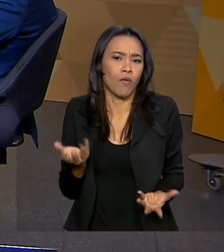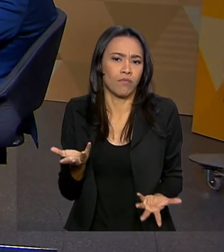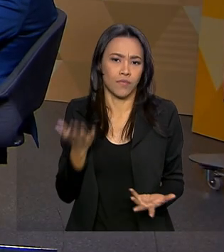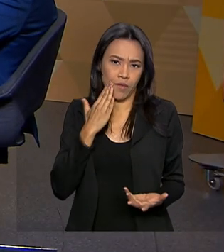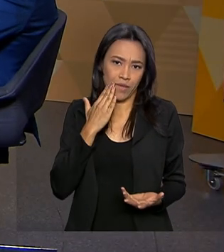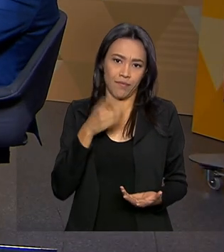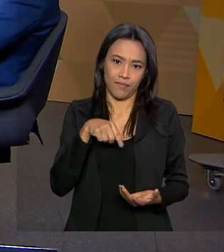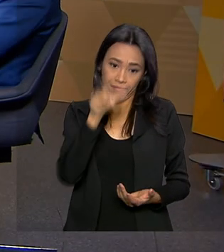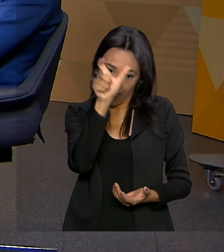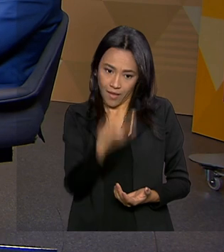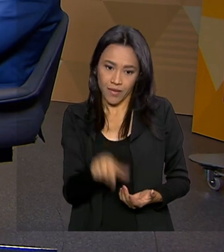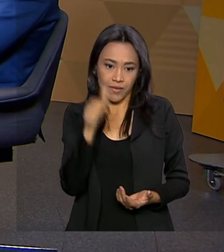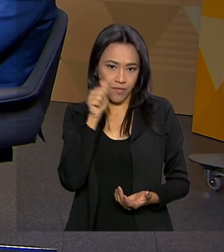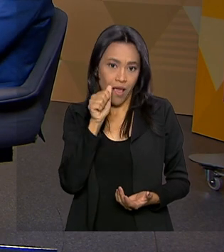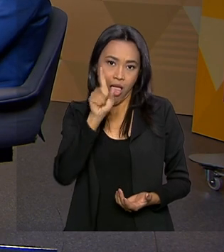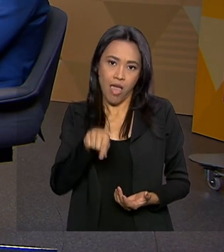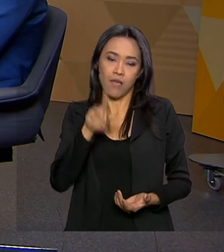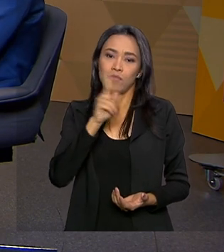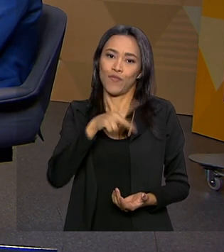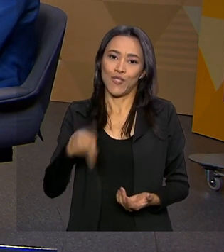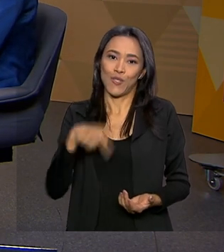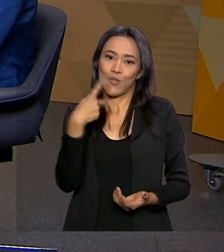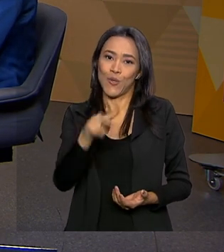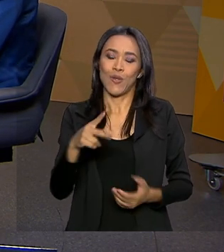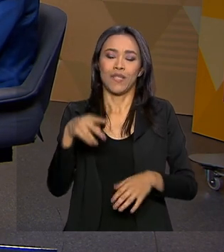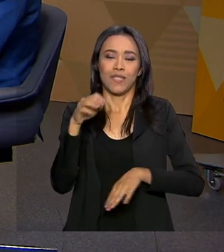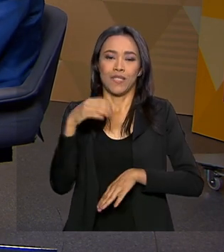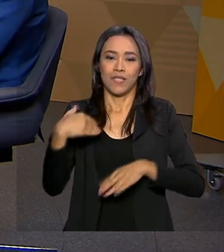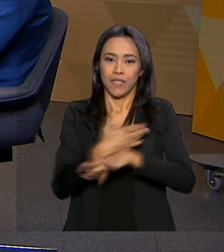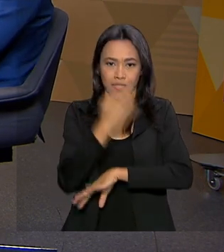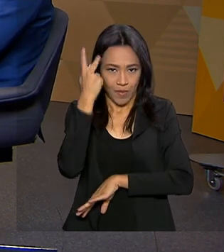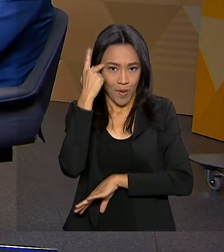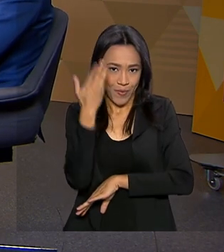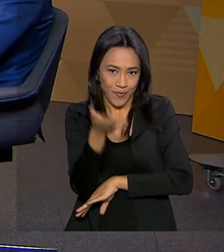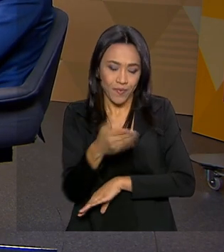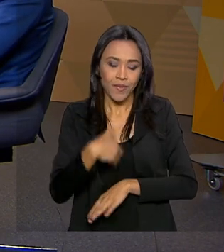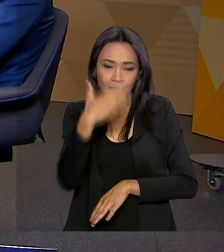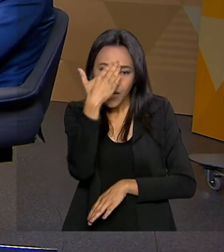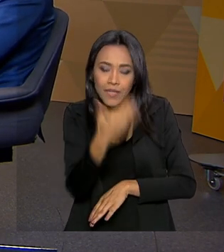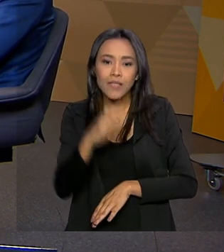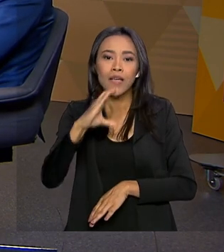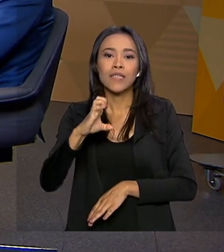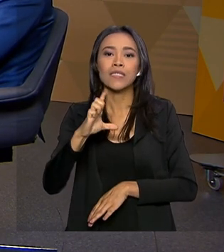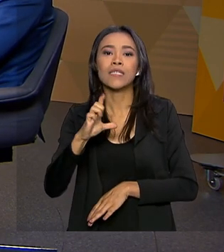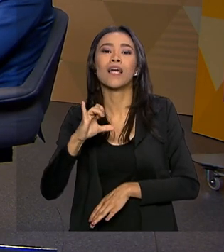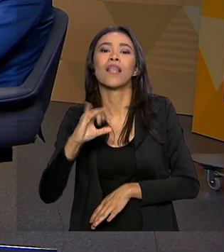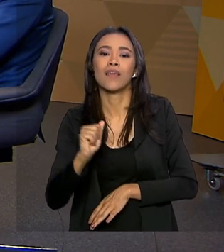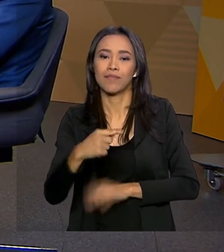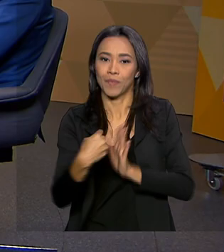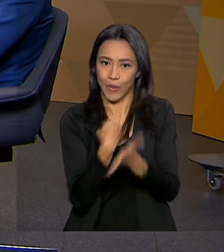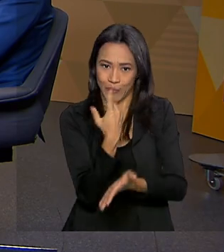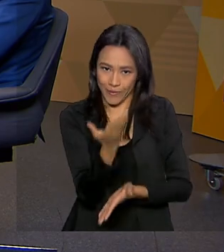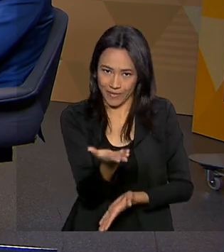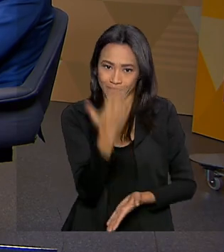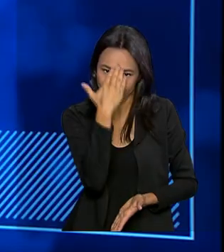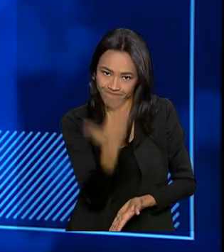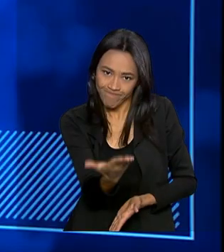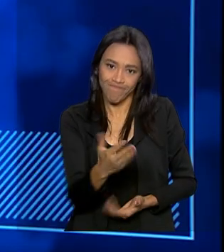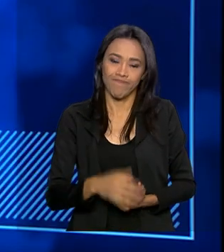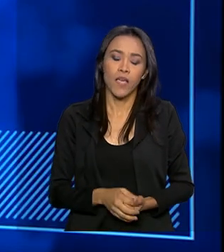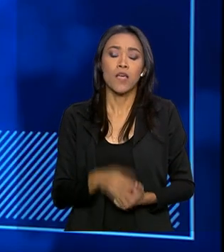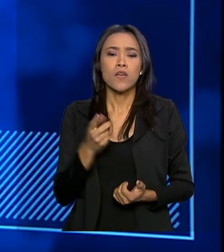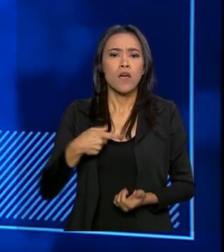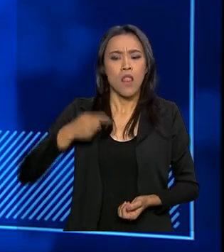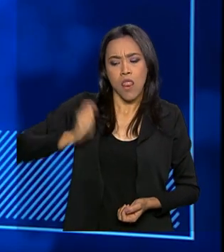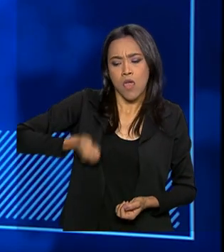Montanher, professora lá da cidade de São Paulo. Ok, agradeço a Célia pela pergunta. Os